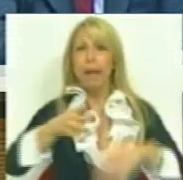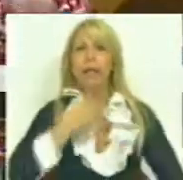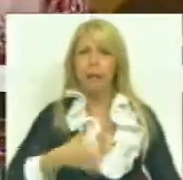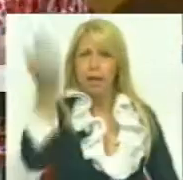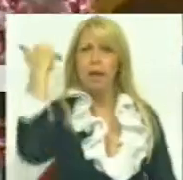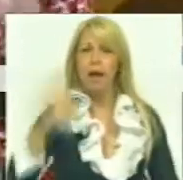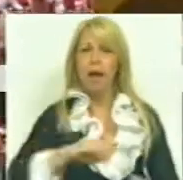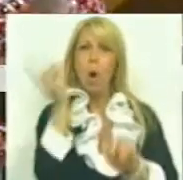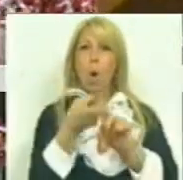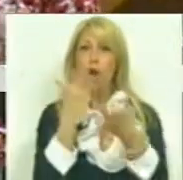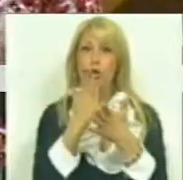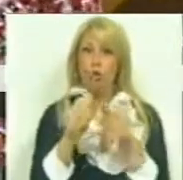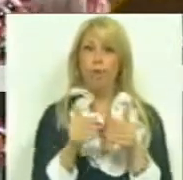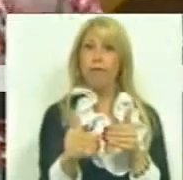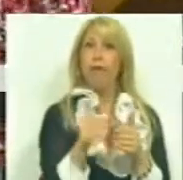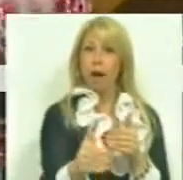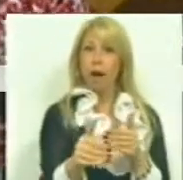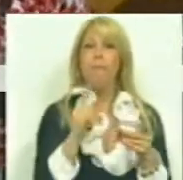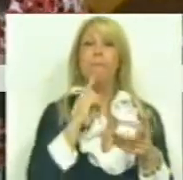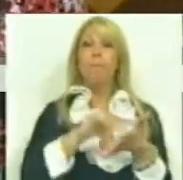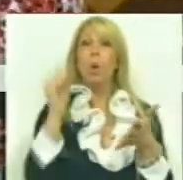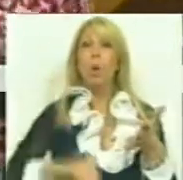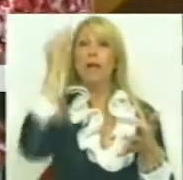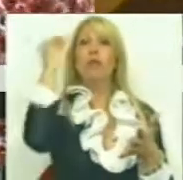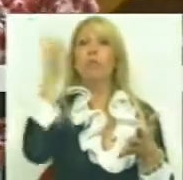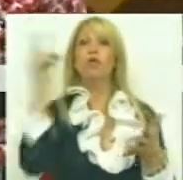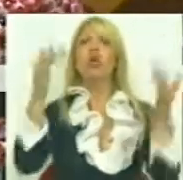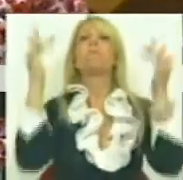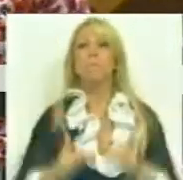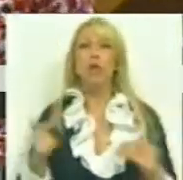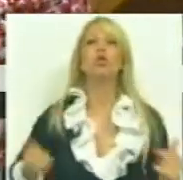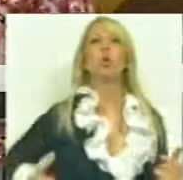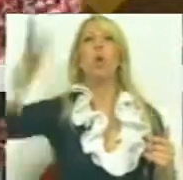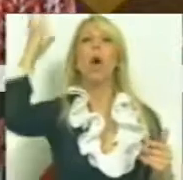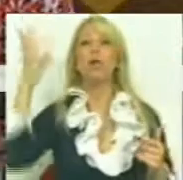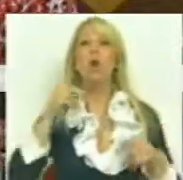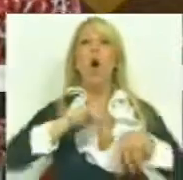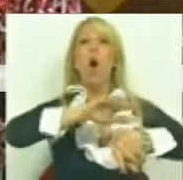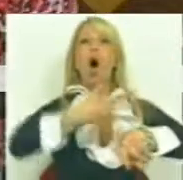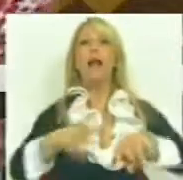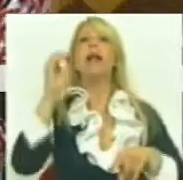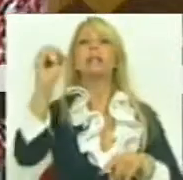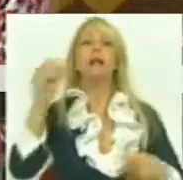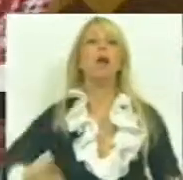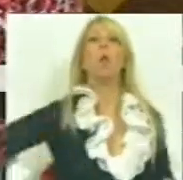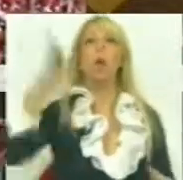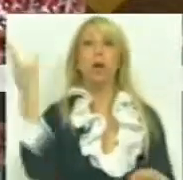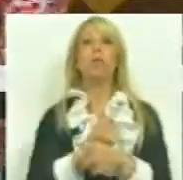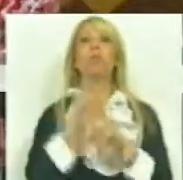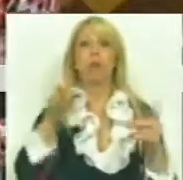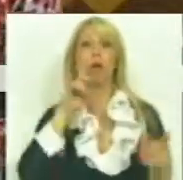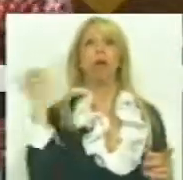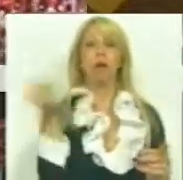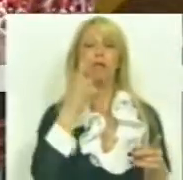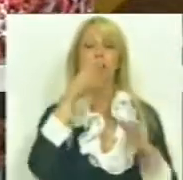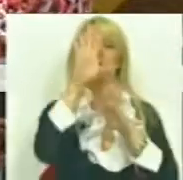professores a menos vão contratar e quantos horários zero vão acontecer. Porque a revisão curricular, o fim da EVT, o